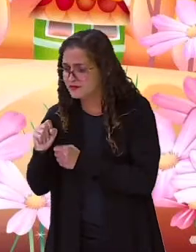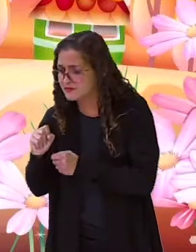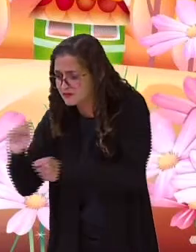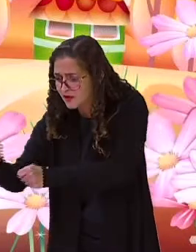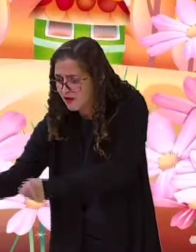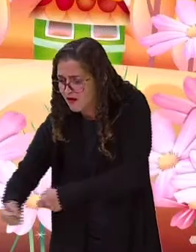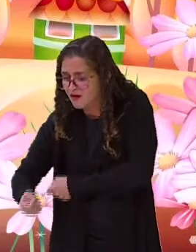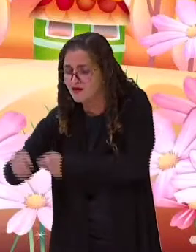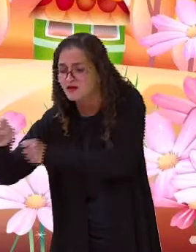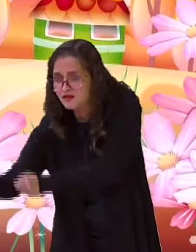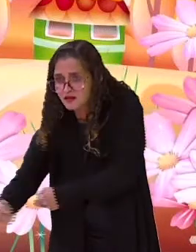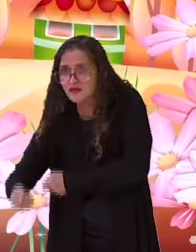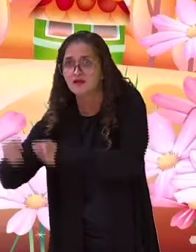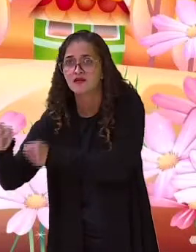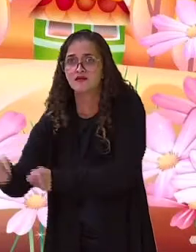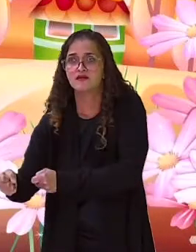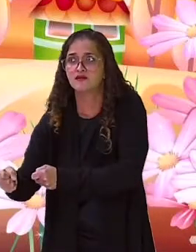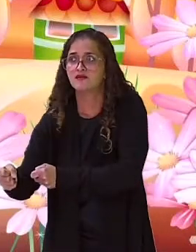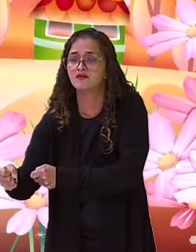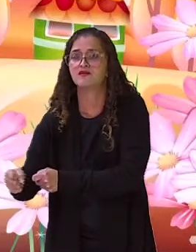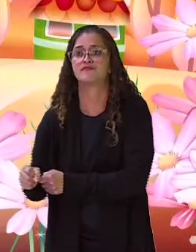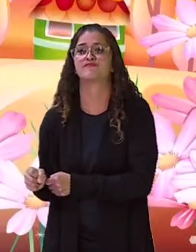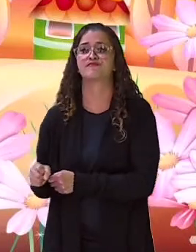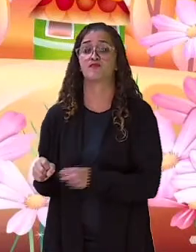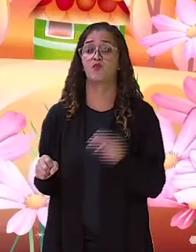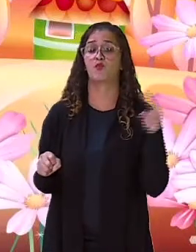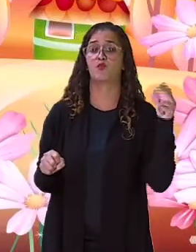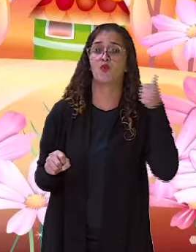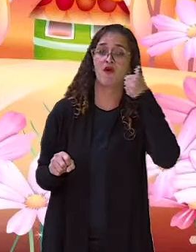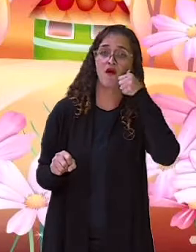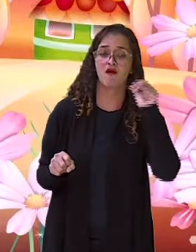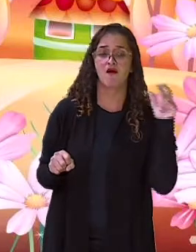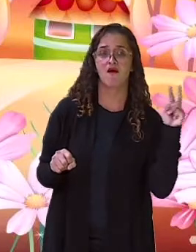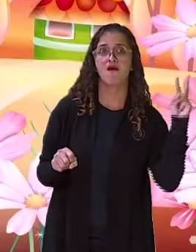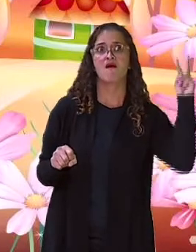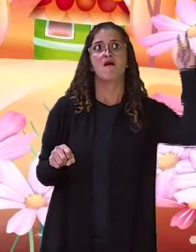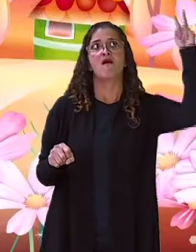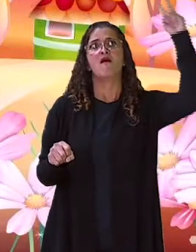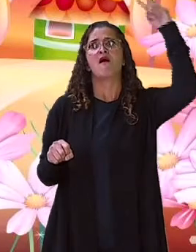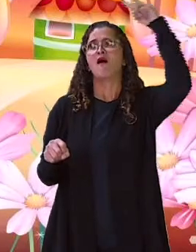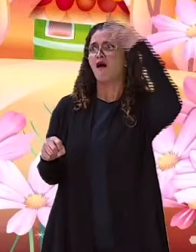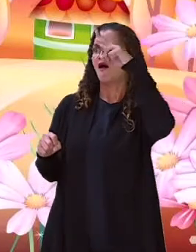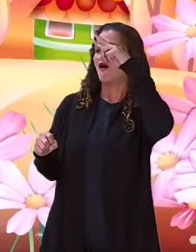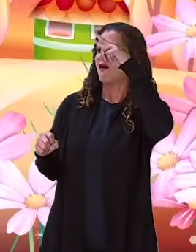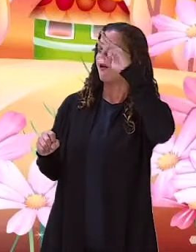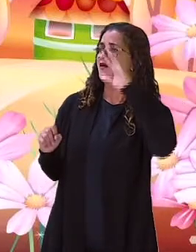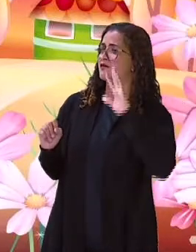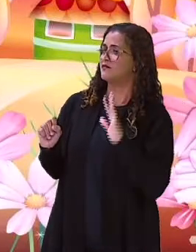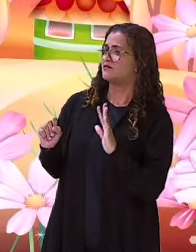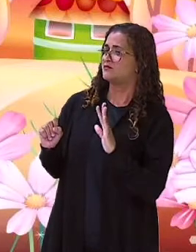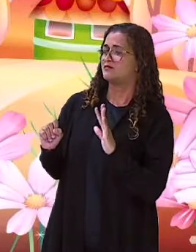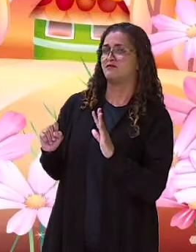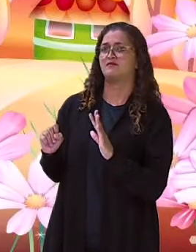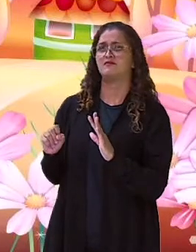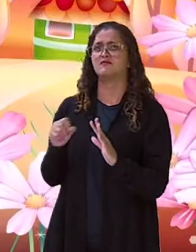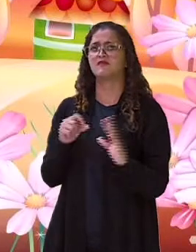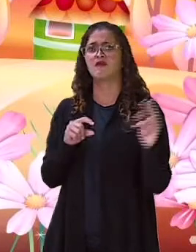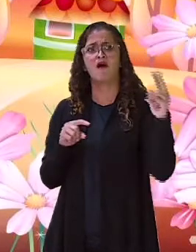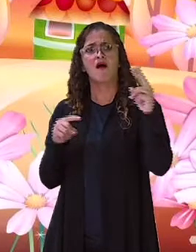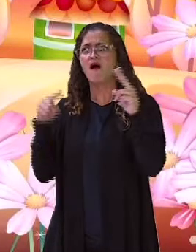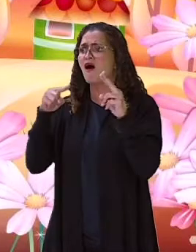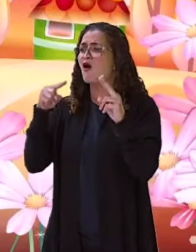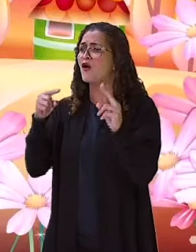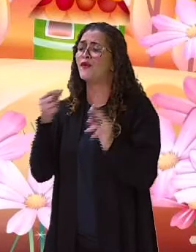Quando de repente, duas lindas mulheres apareceram no ar. Ao saber do que tinha